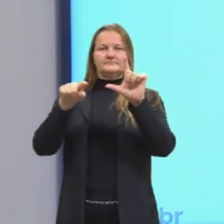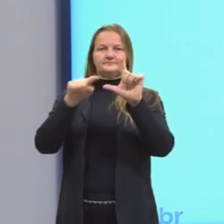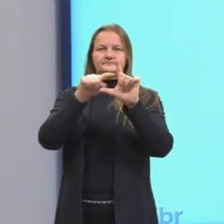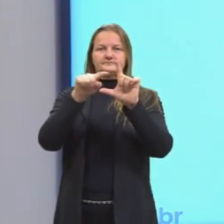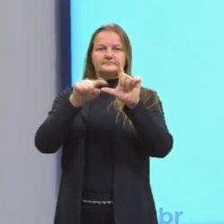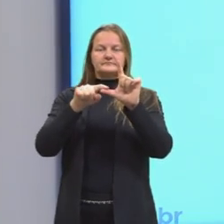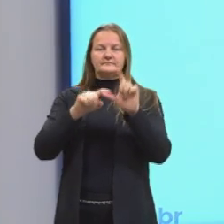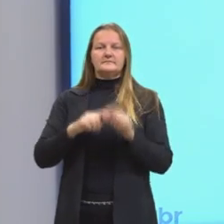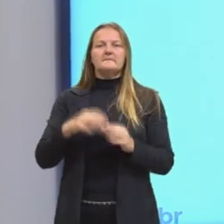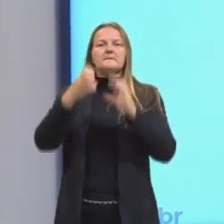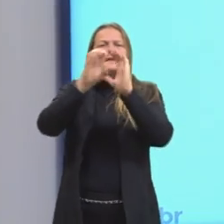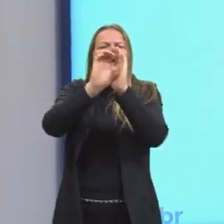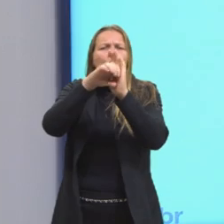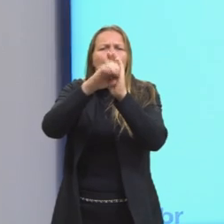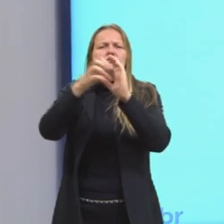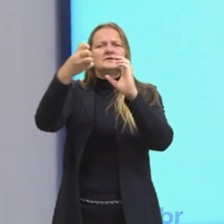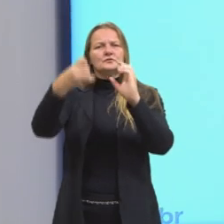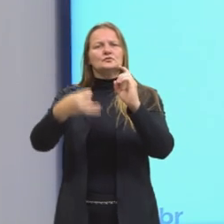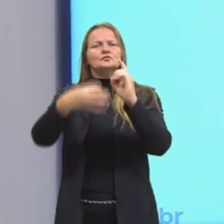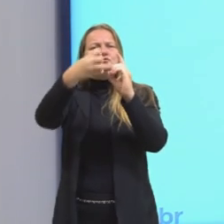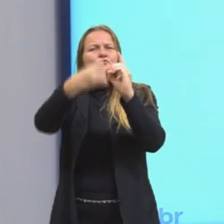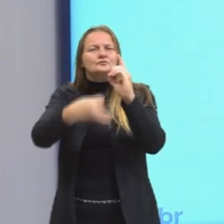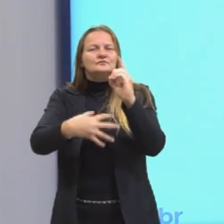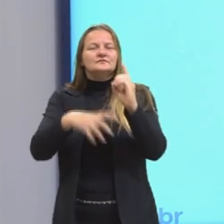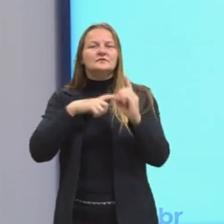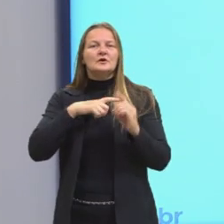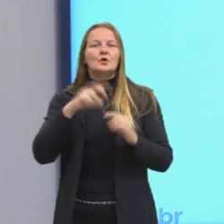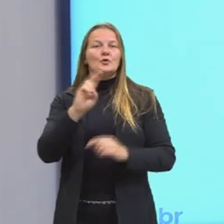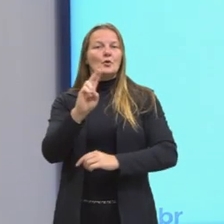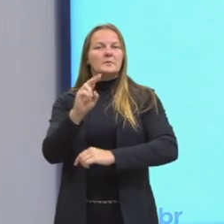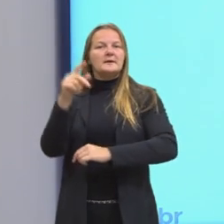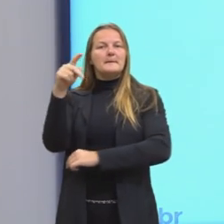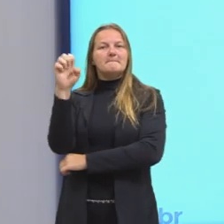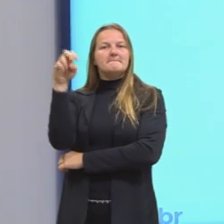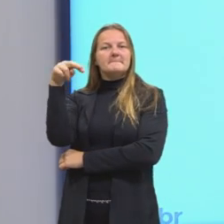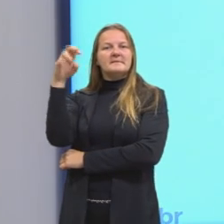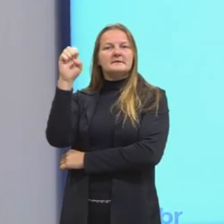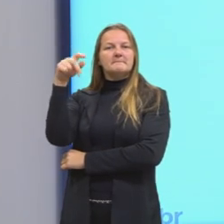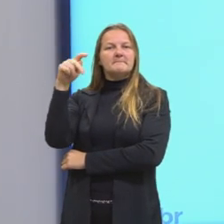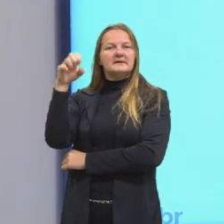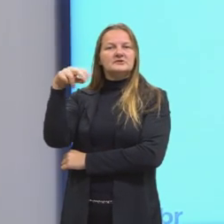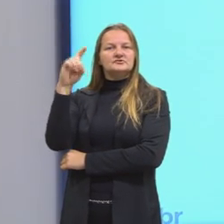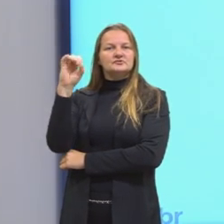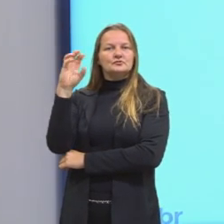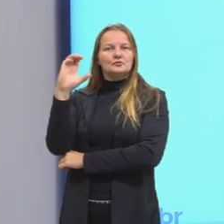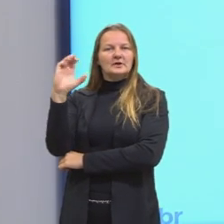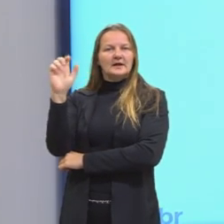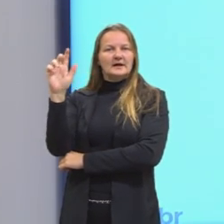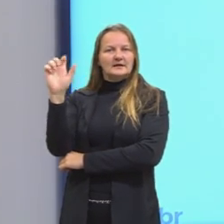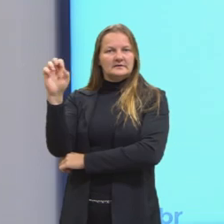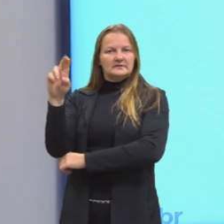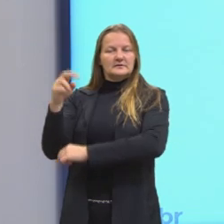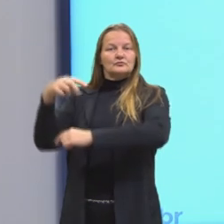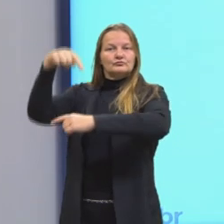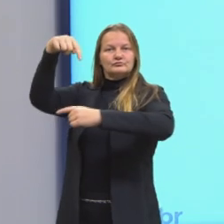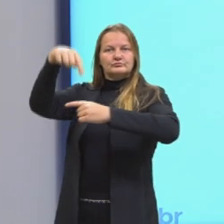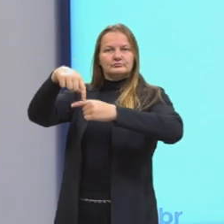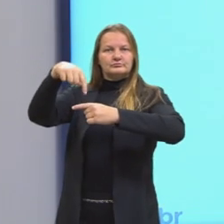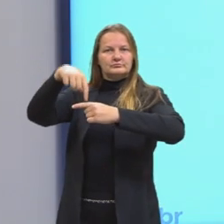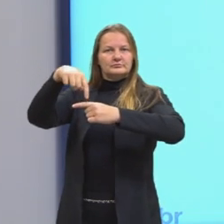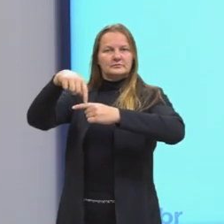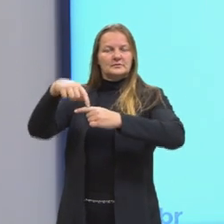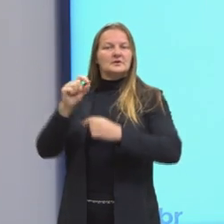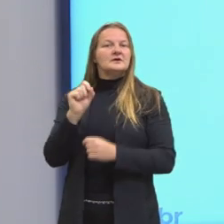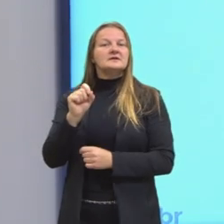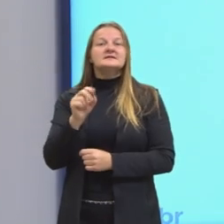Essa definição então é chamada de perpendicular. Essas retas, elas determinam um único plano,